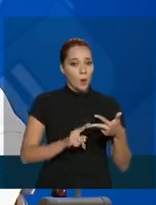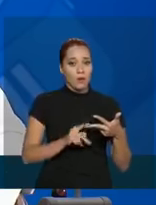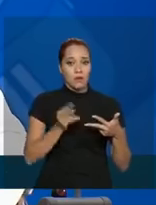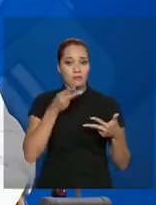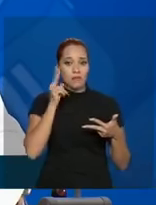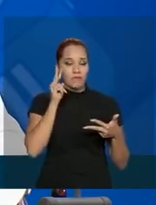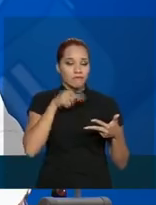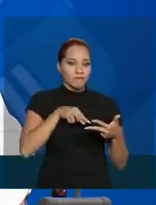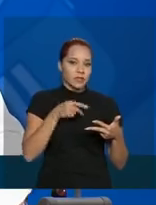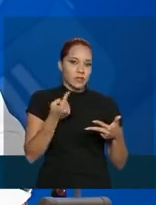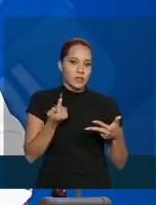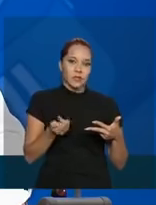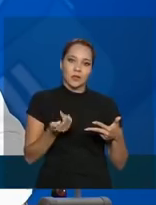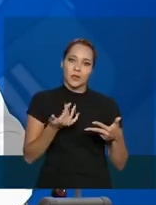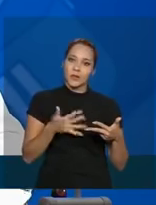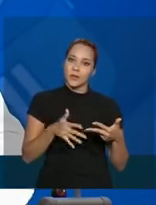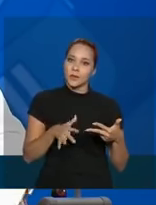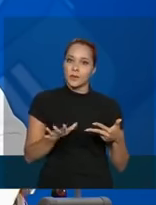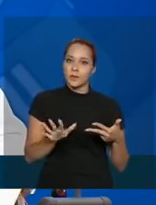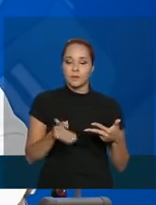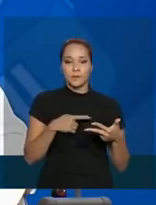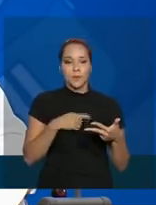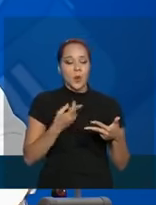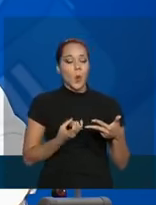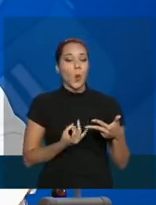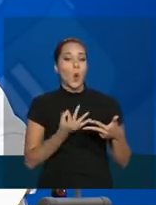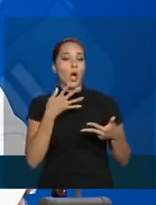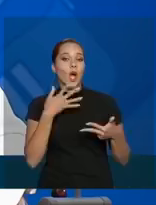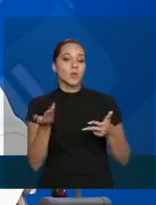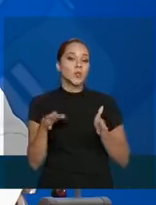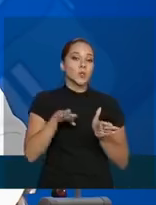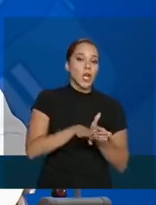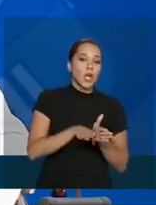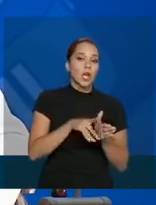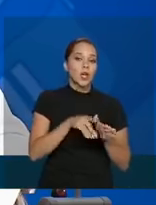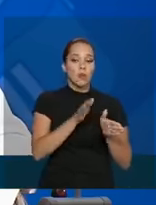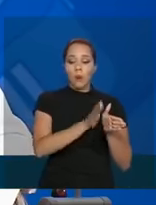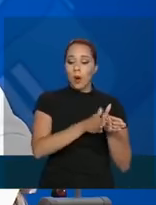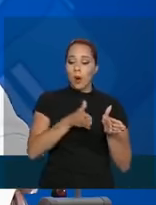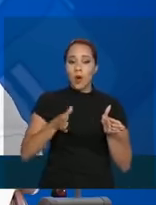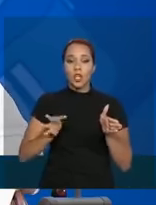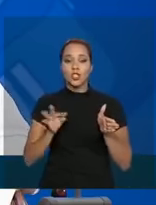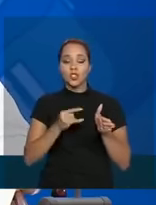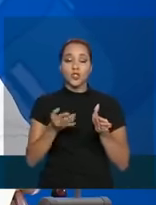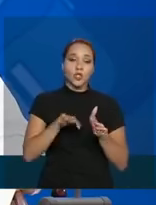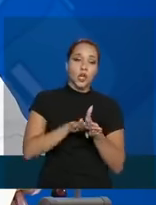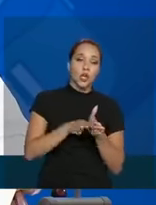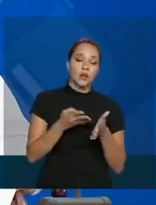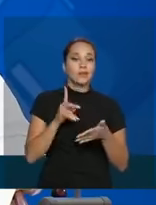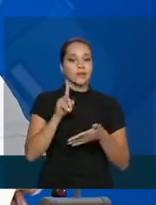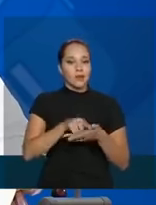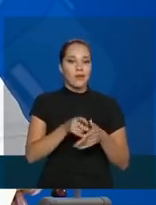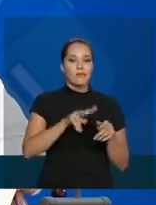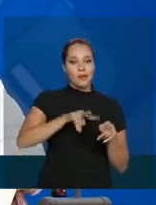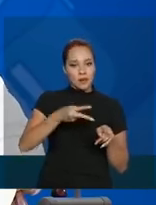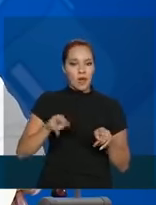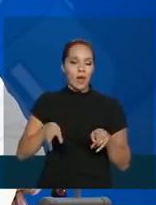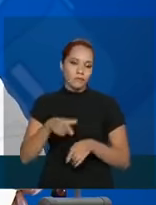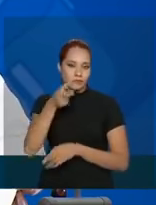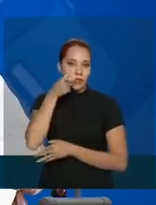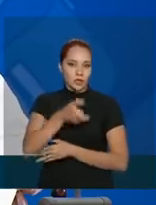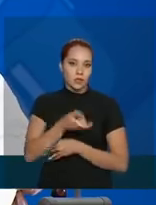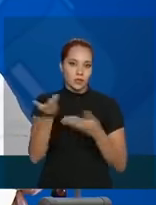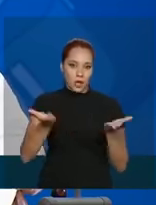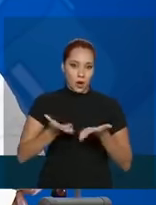analisará o previsão de entrega, cronograma de entrega, que são as variáveis que nos interessam nesse